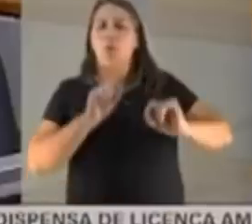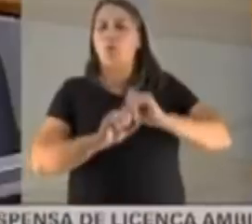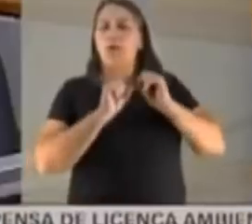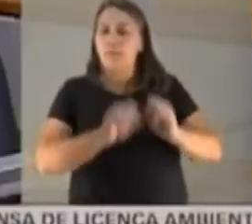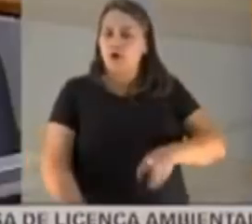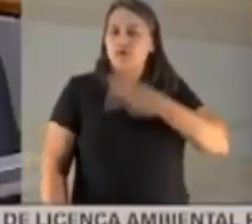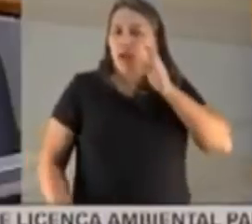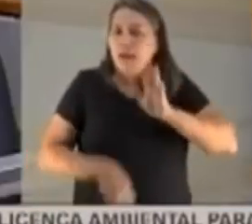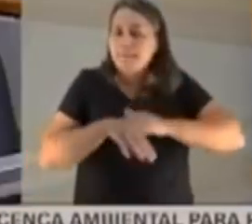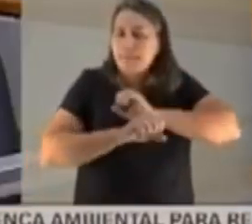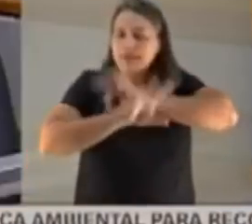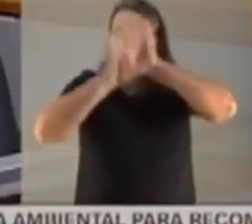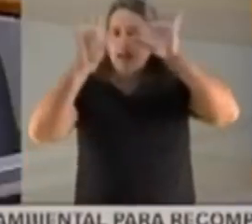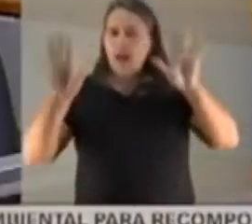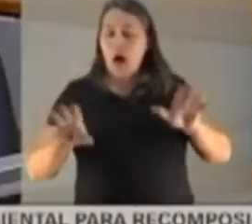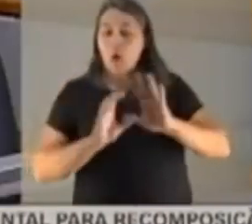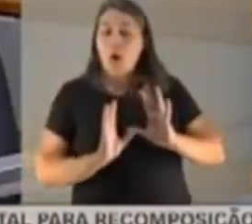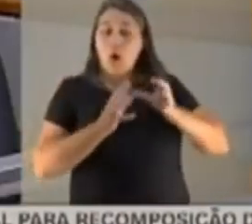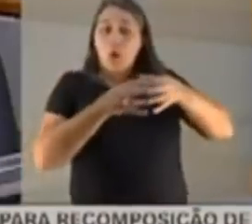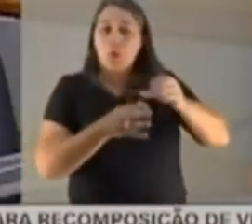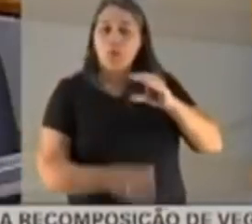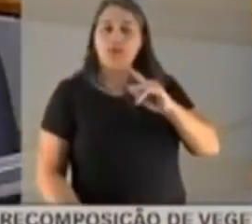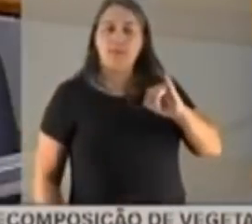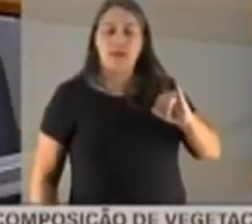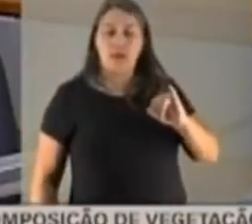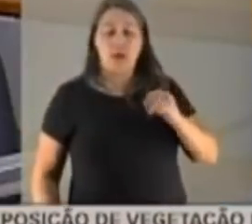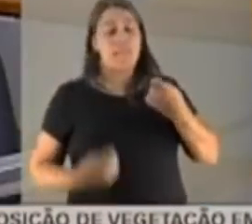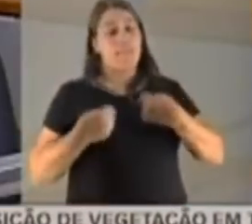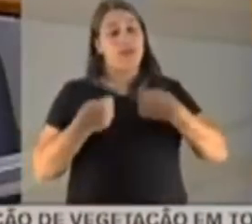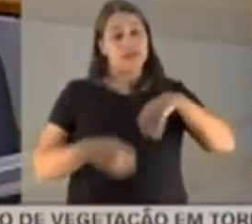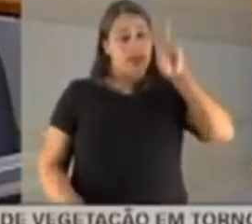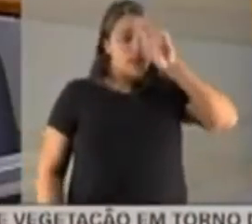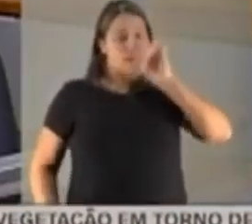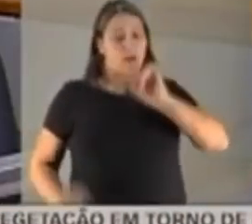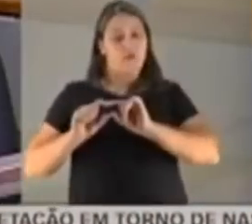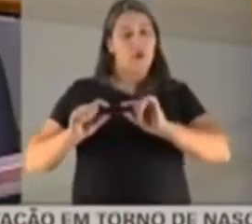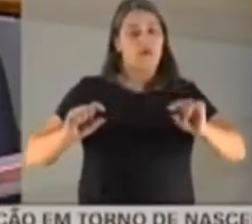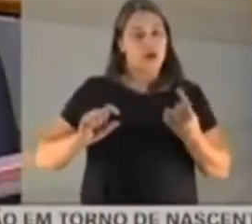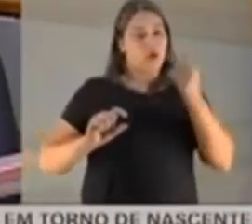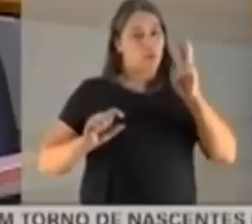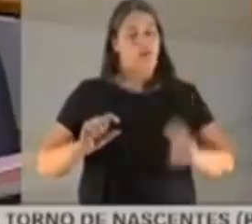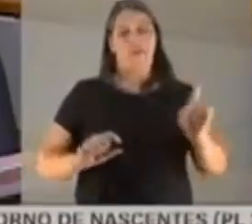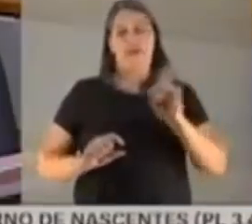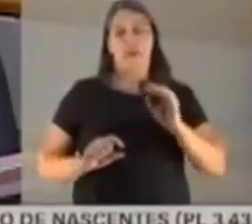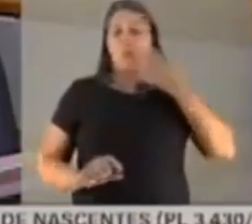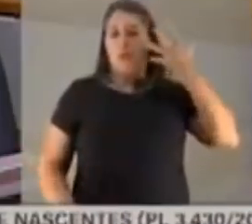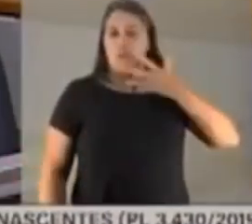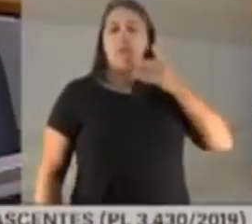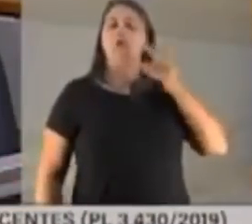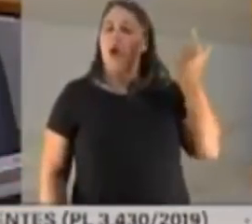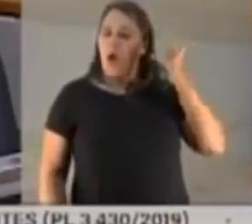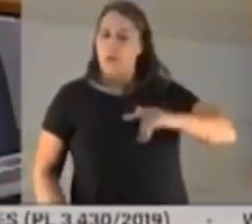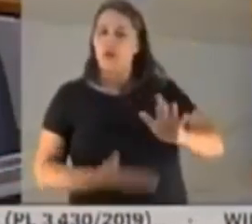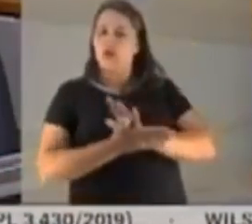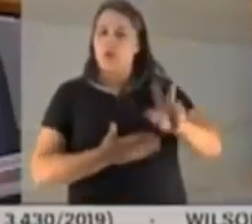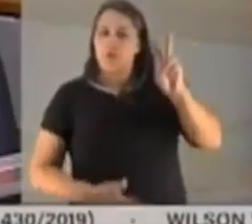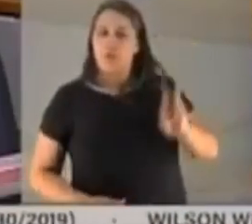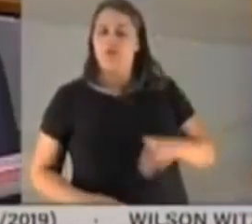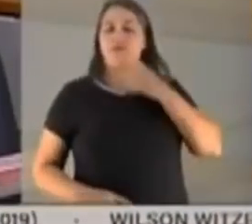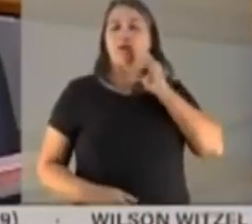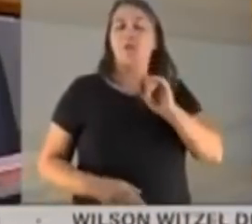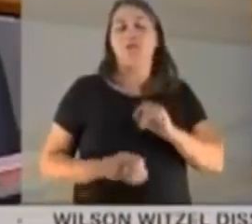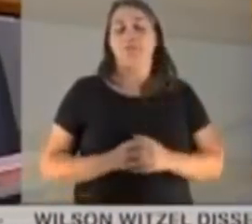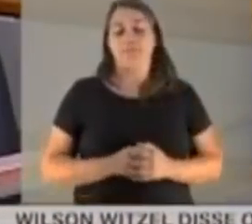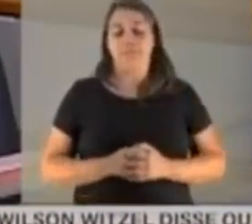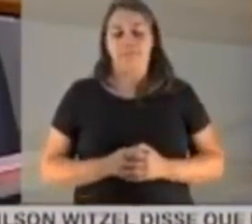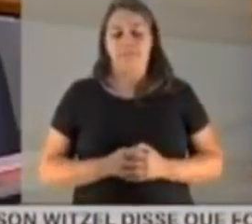pode falar de forma mais clara a comissão quando o senhor, e aí é bom lembrar, o senhor não falou essa frase apenas uma vez, 15 segundos. falou algumas vezes, que lhe levam,